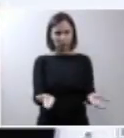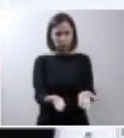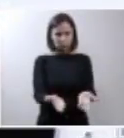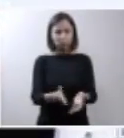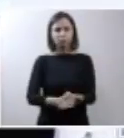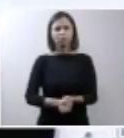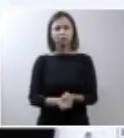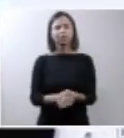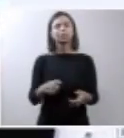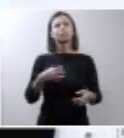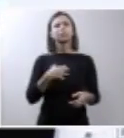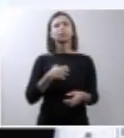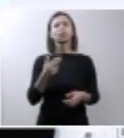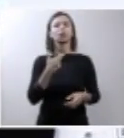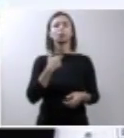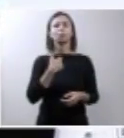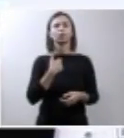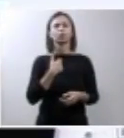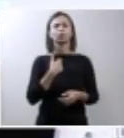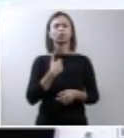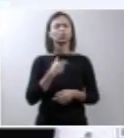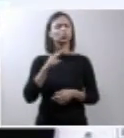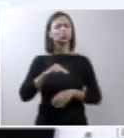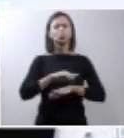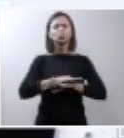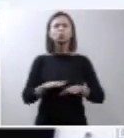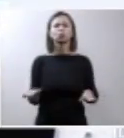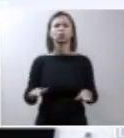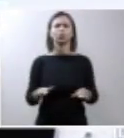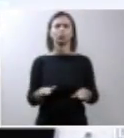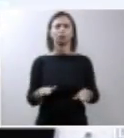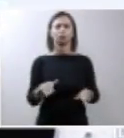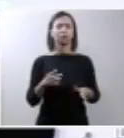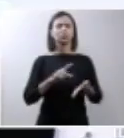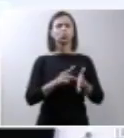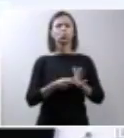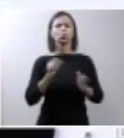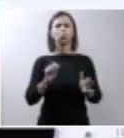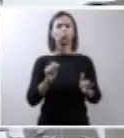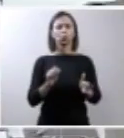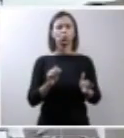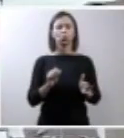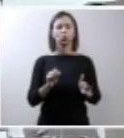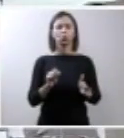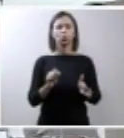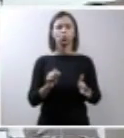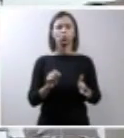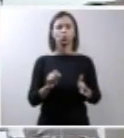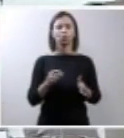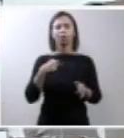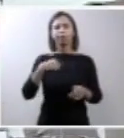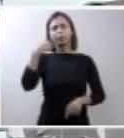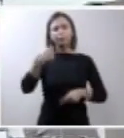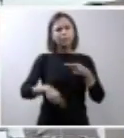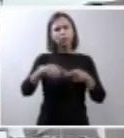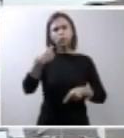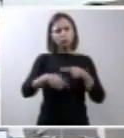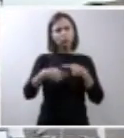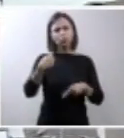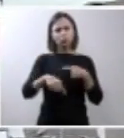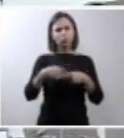que isso de forma nenhuma significa terminar e discutir